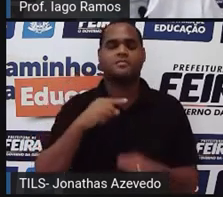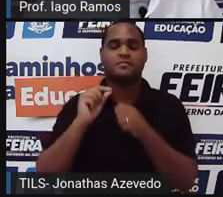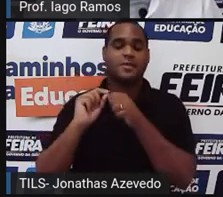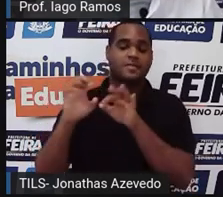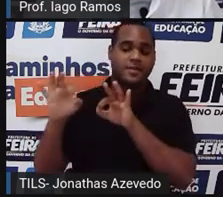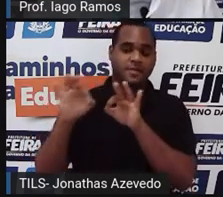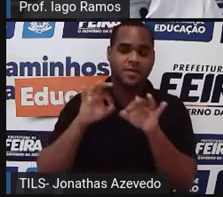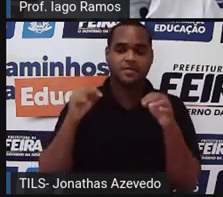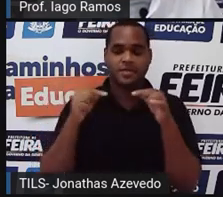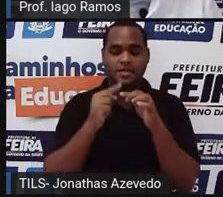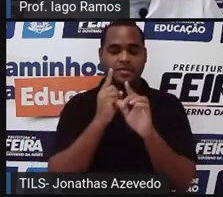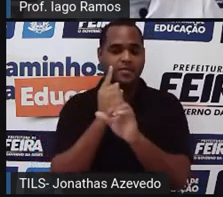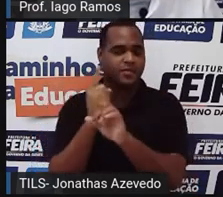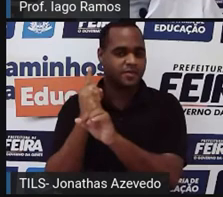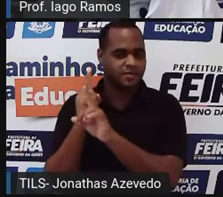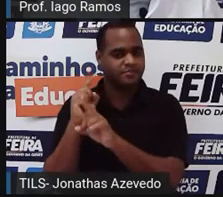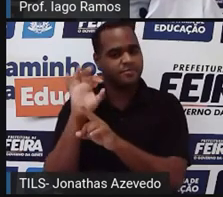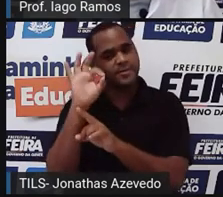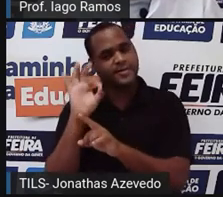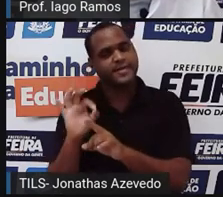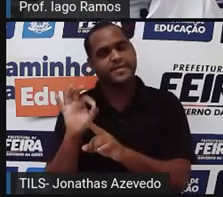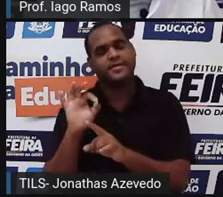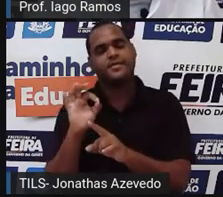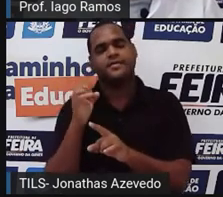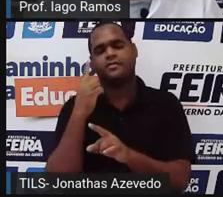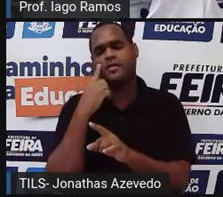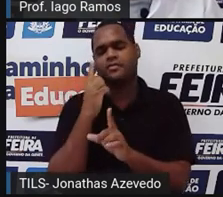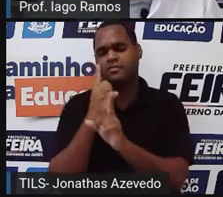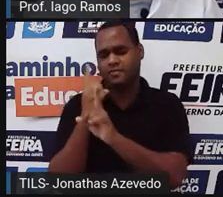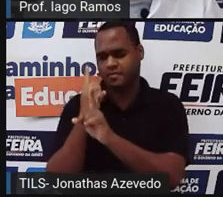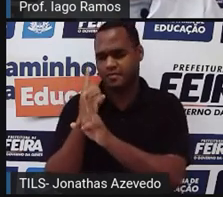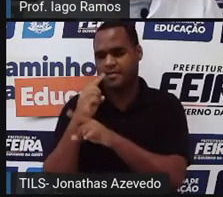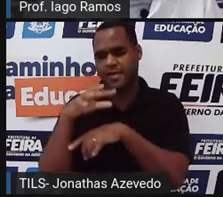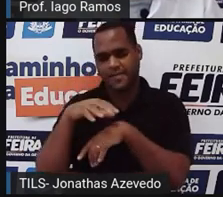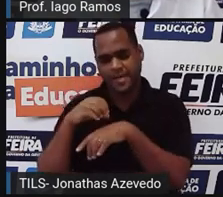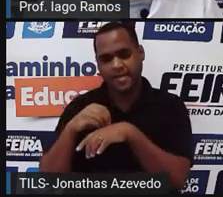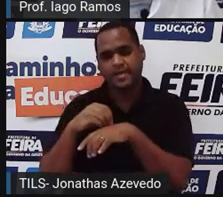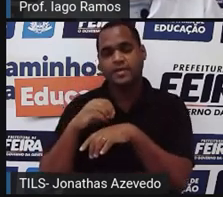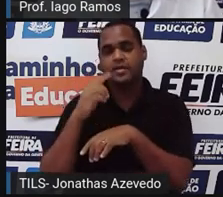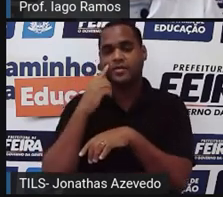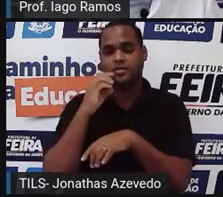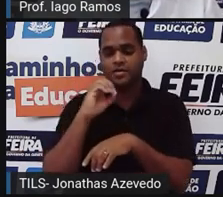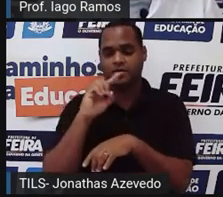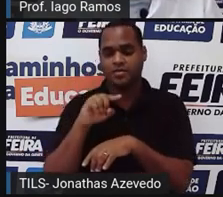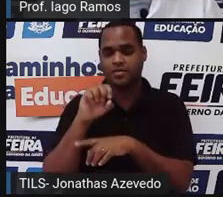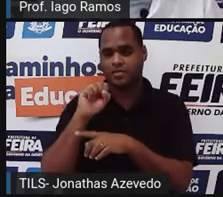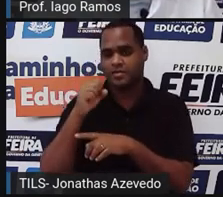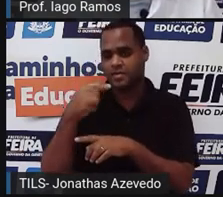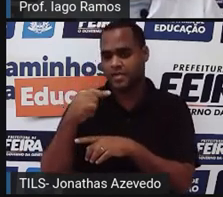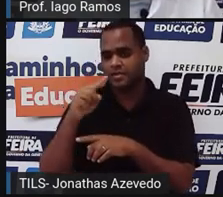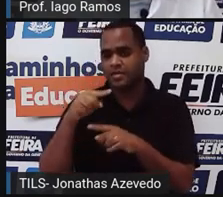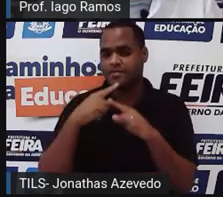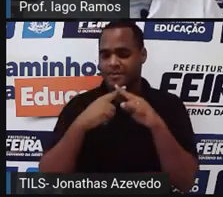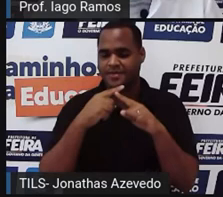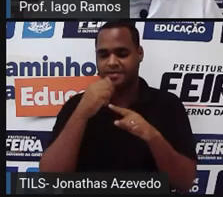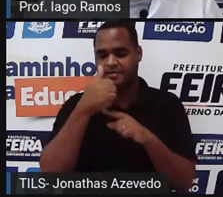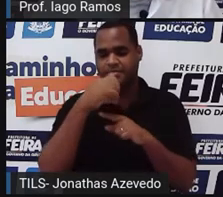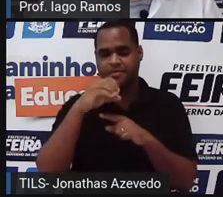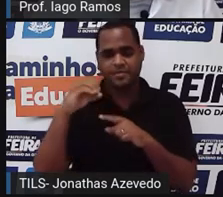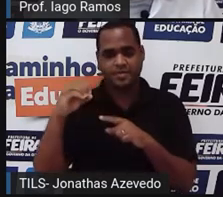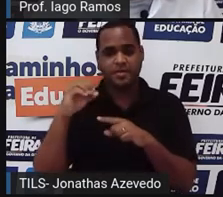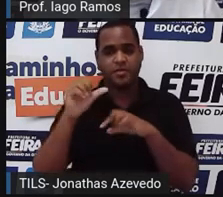encontrar a porcentagem, é só pegar ele e multiplicar por 100. E aí, quando a gente multiplicar, vai dar